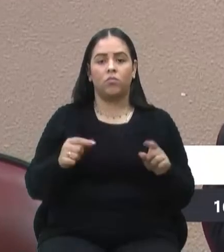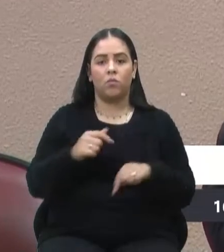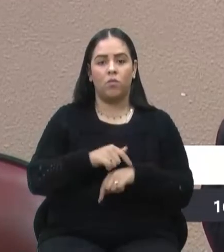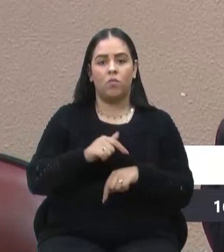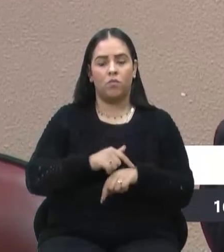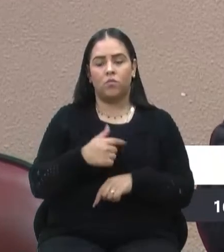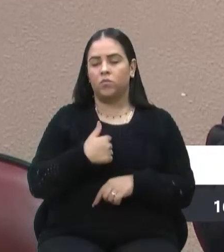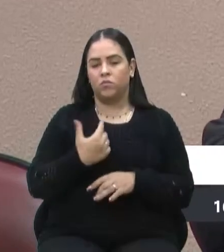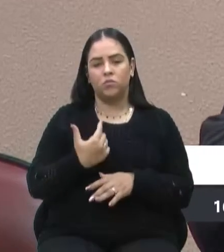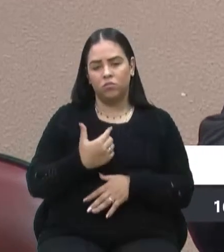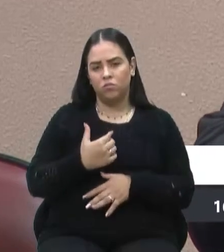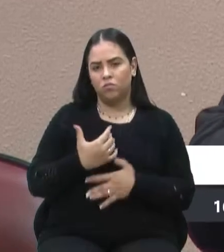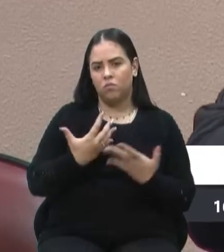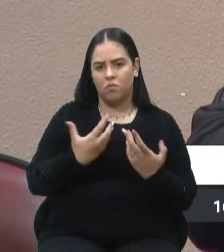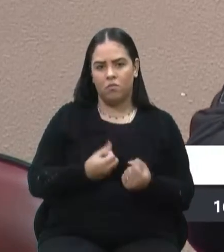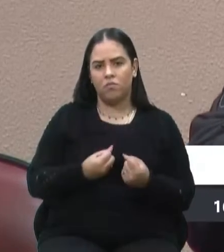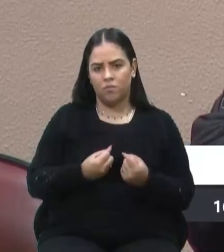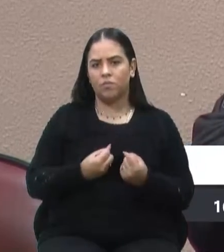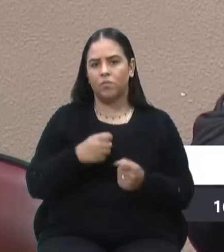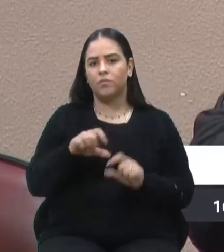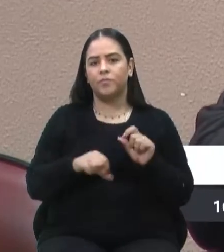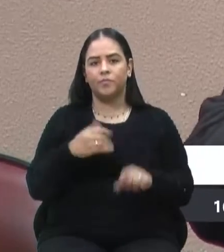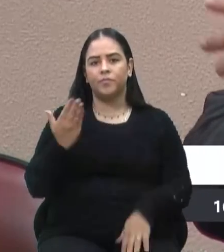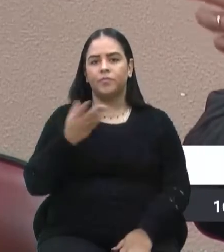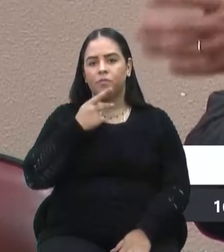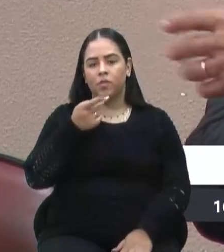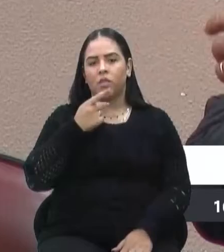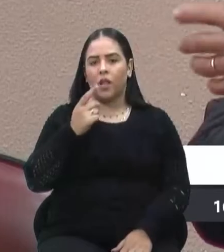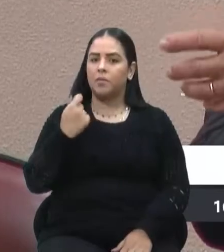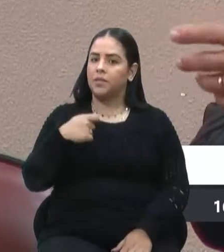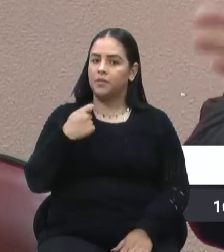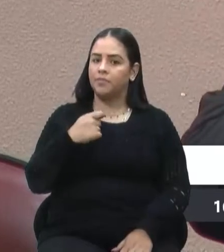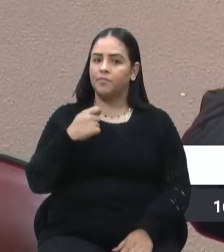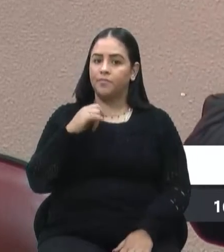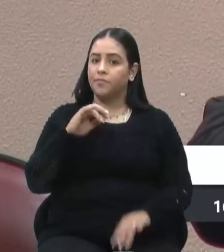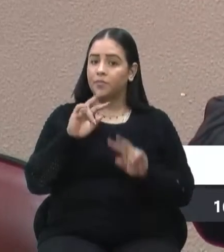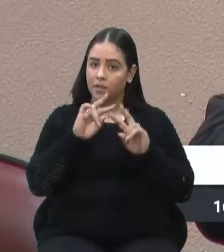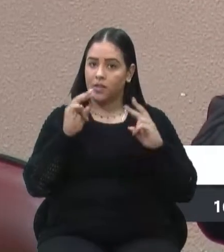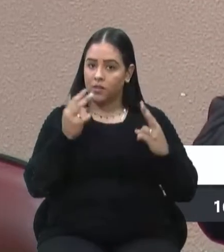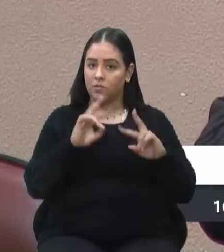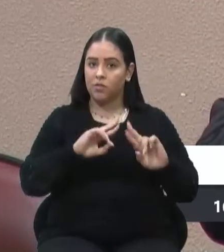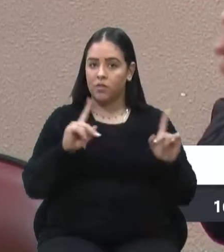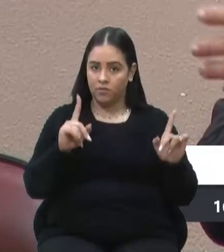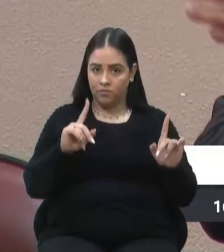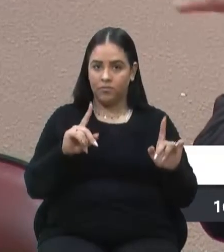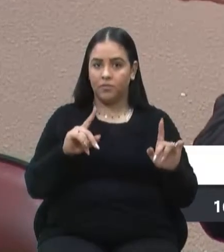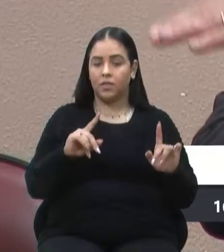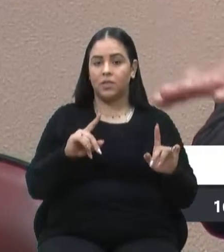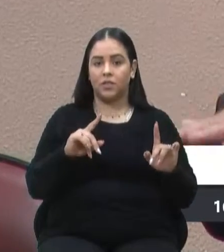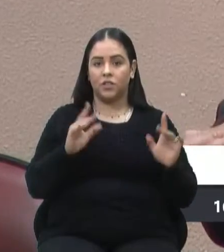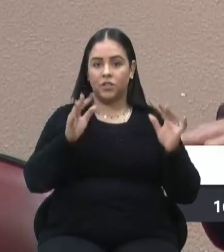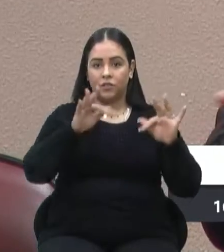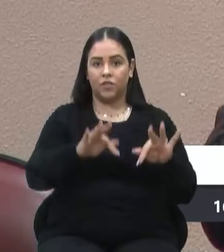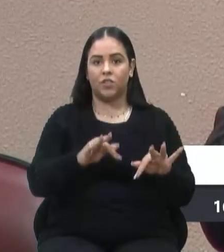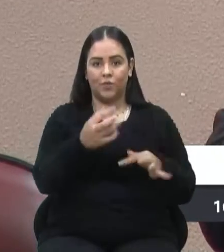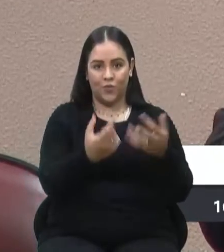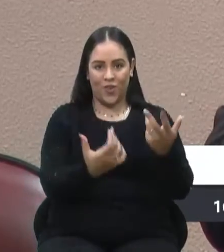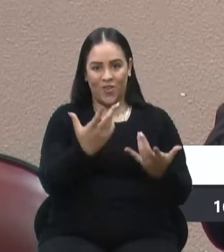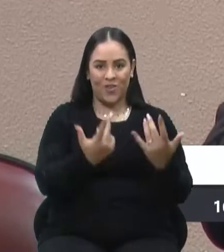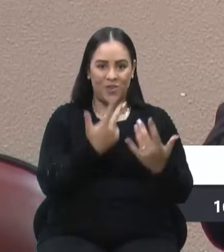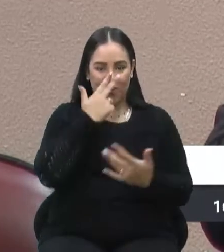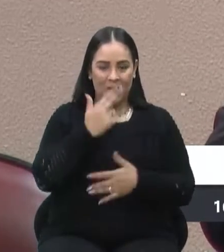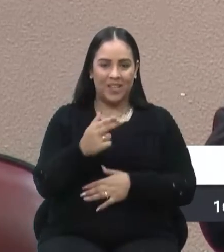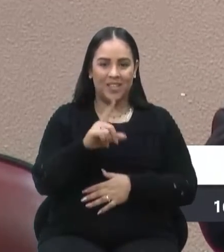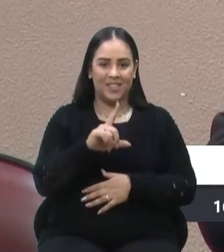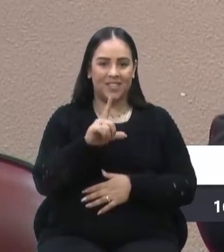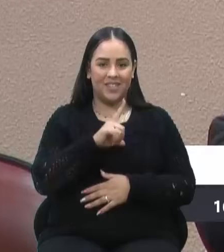falou, teria que ser olhado num modelo diferente, talvez de ali fora apagar o fogo, vereador Marcão, aonde sumiram